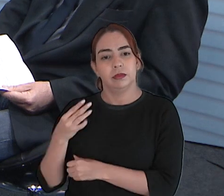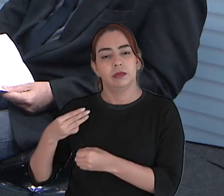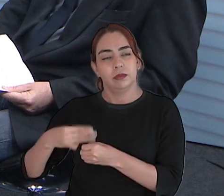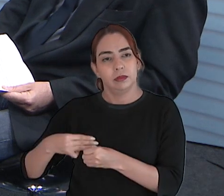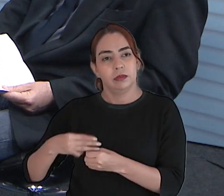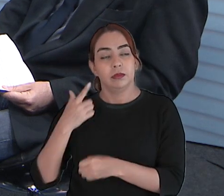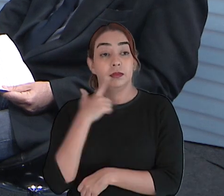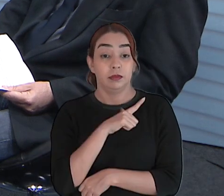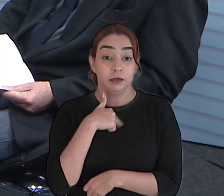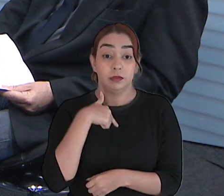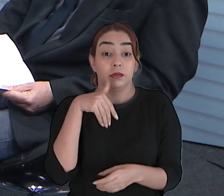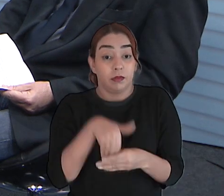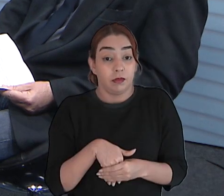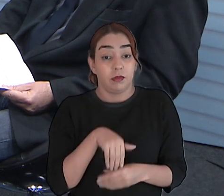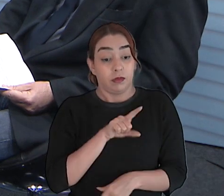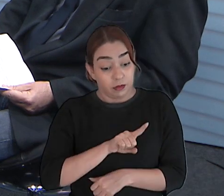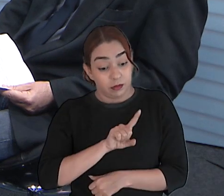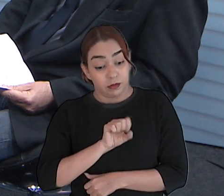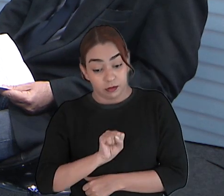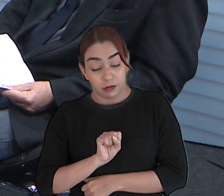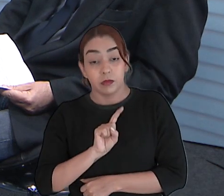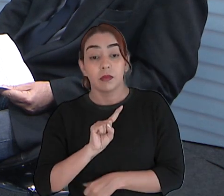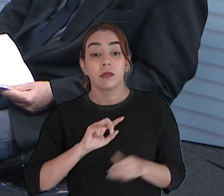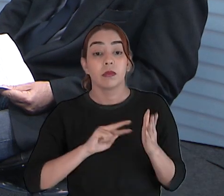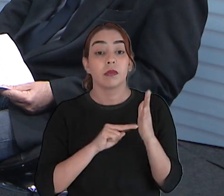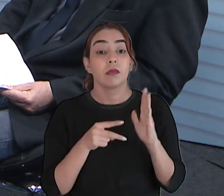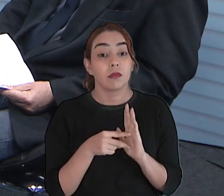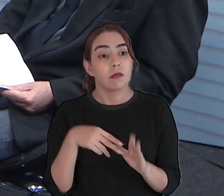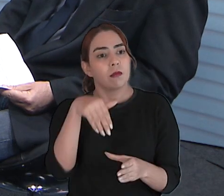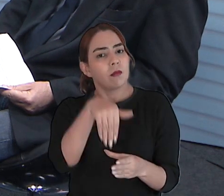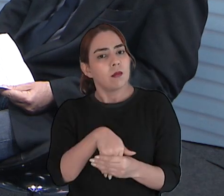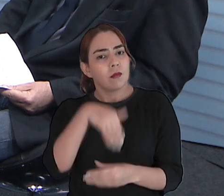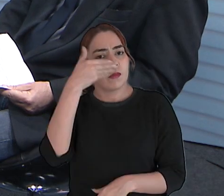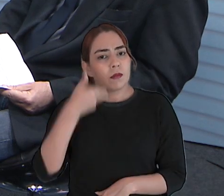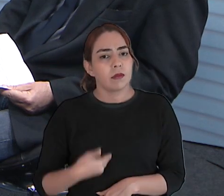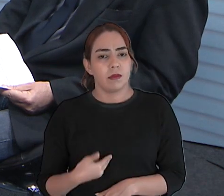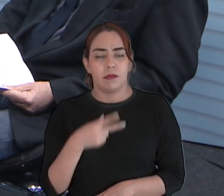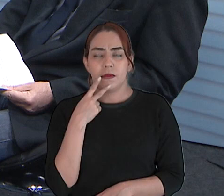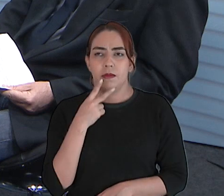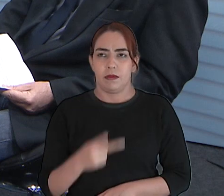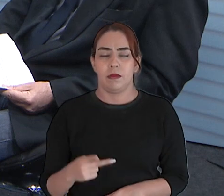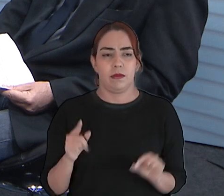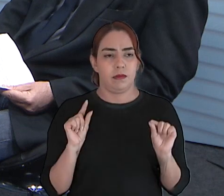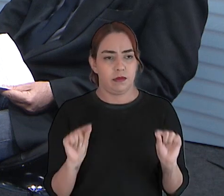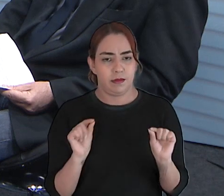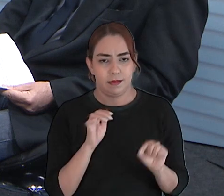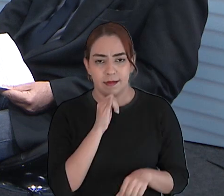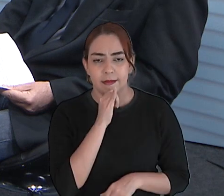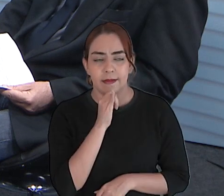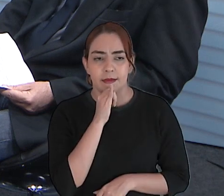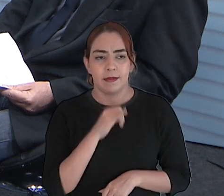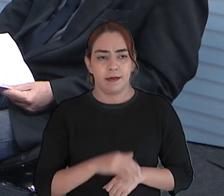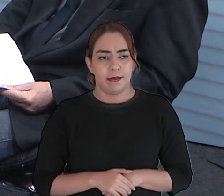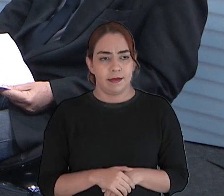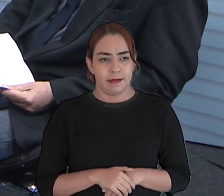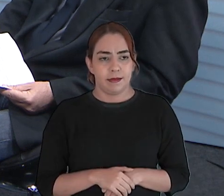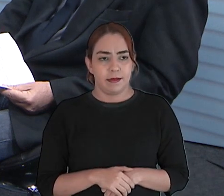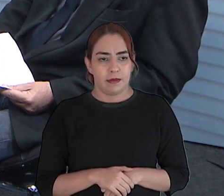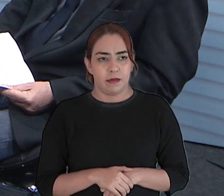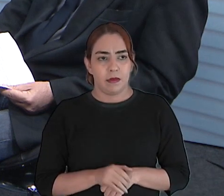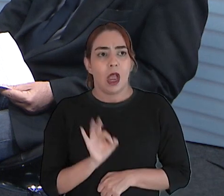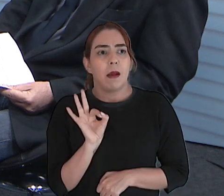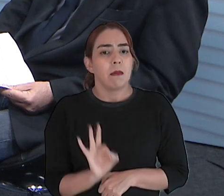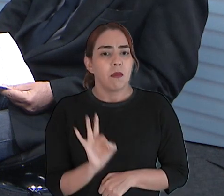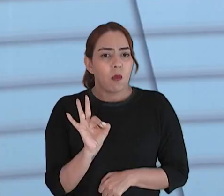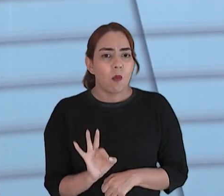181. E quando eu falo que eu tive voto, não estou aqui dizendo que fui votado com a maioria expressiva nesses